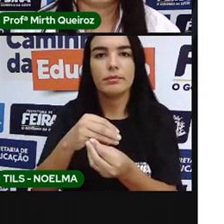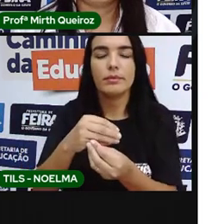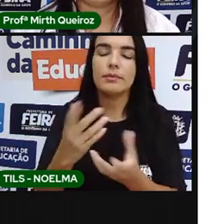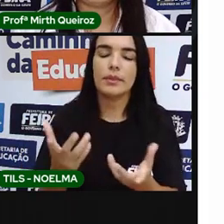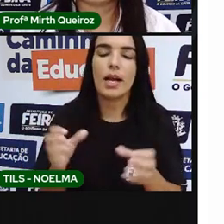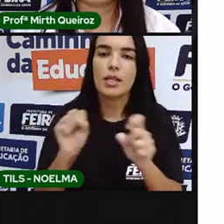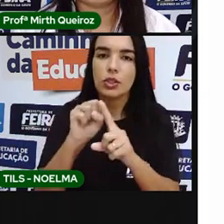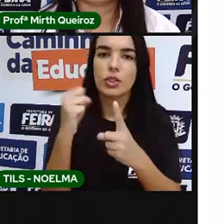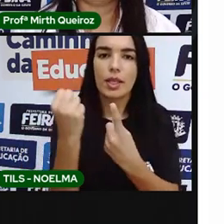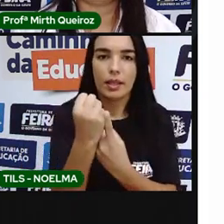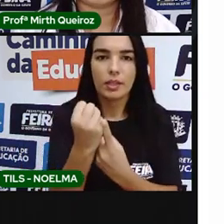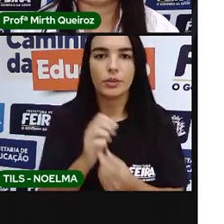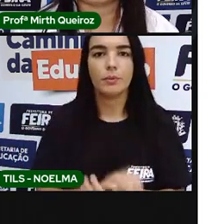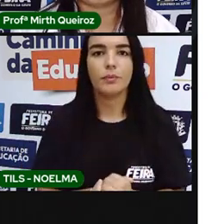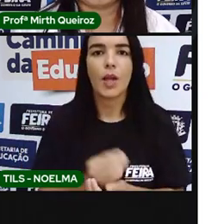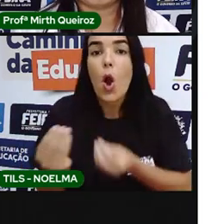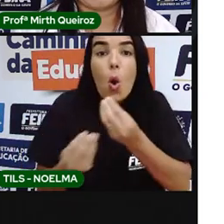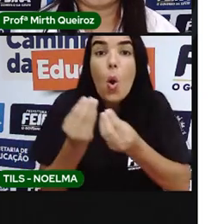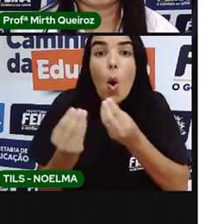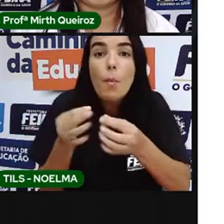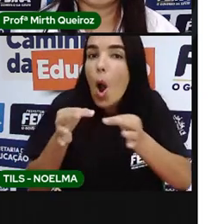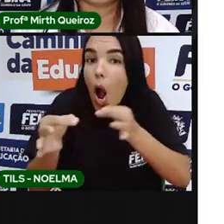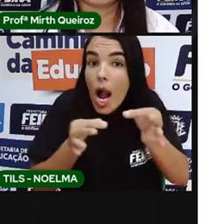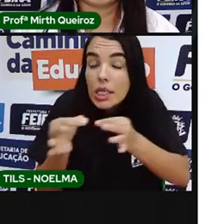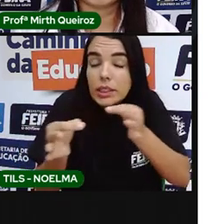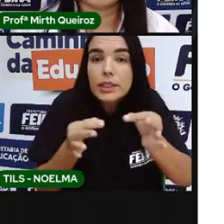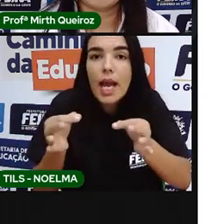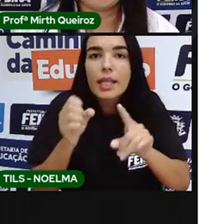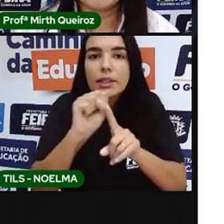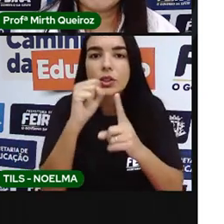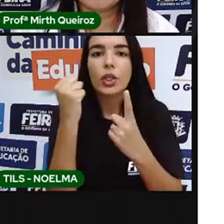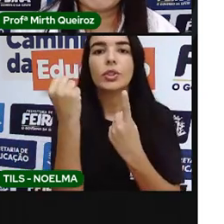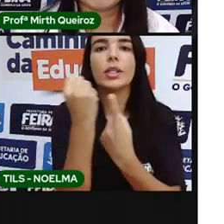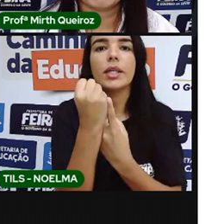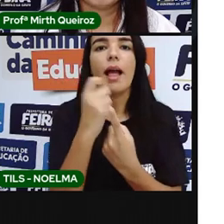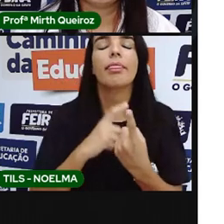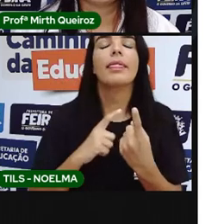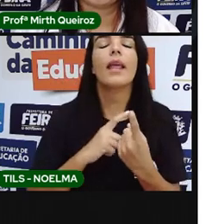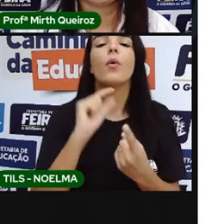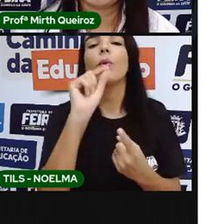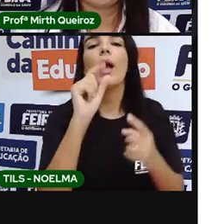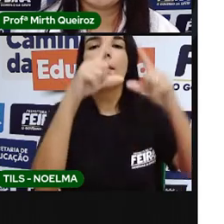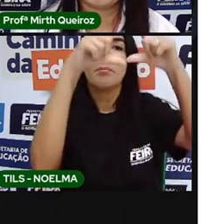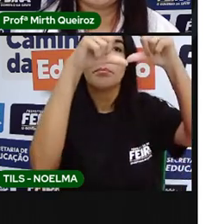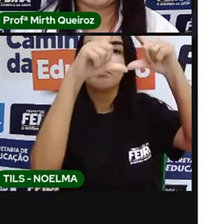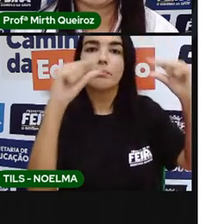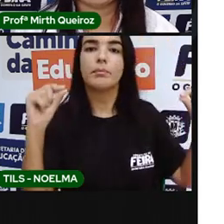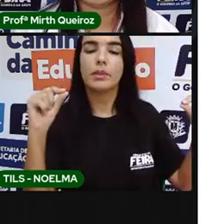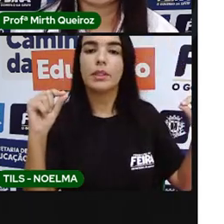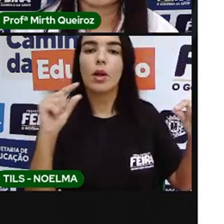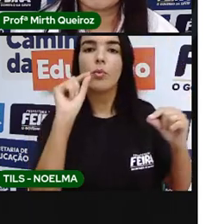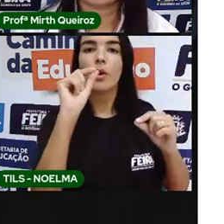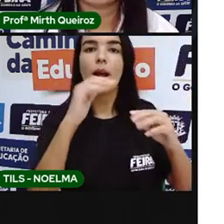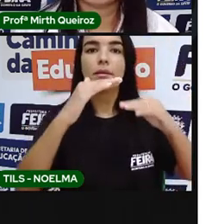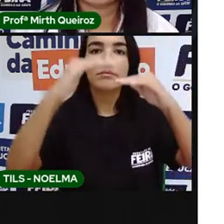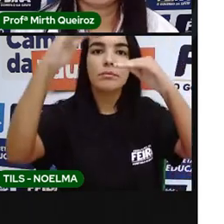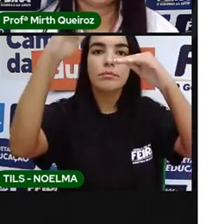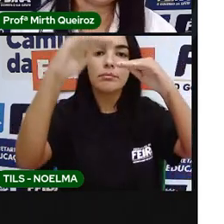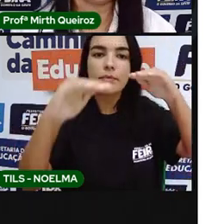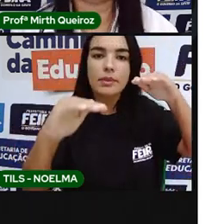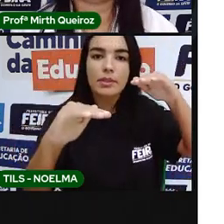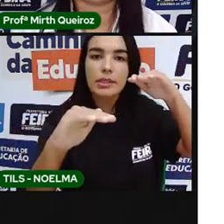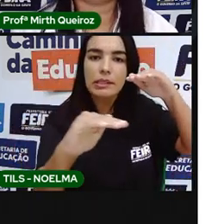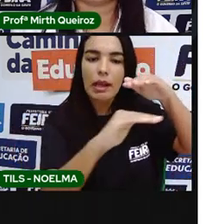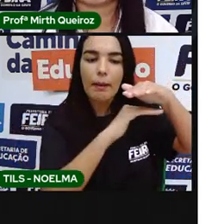Como é que era organizada a sociedade? Então, nós temos aí uma pirâmide. No topo da pirâmide estão os escravos.